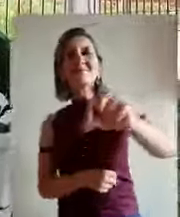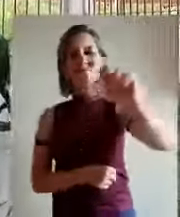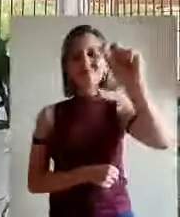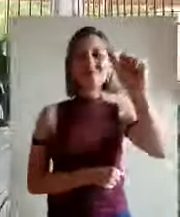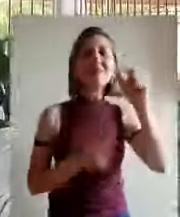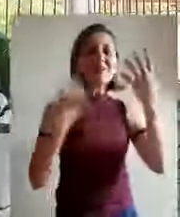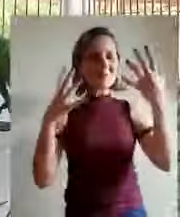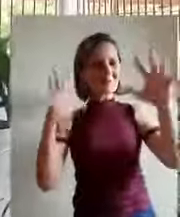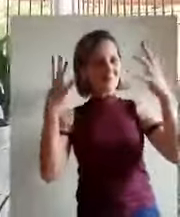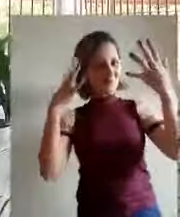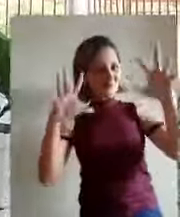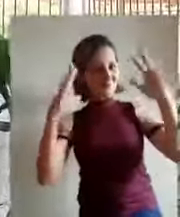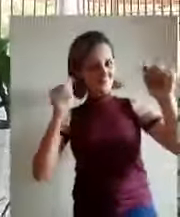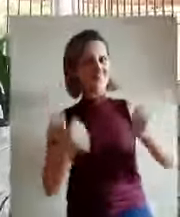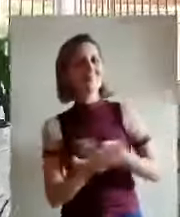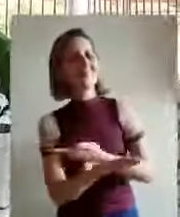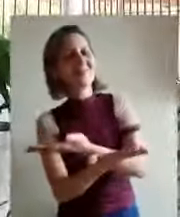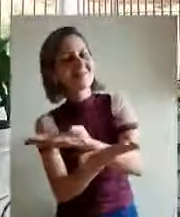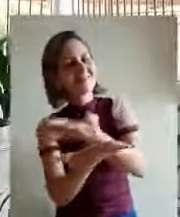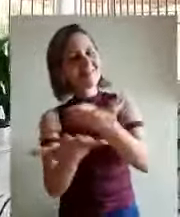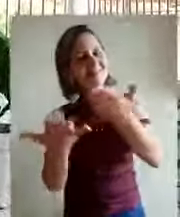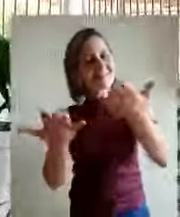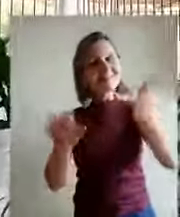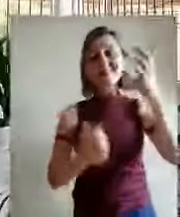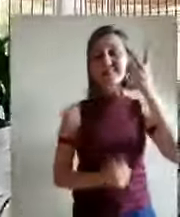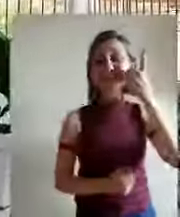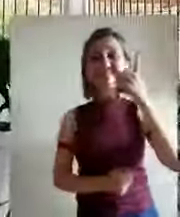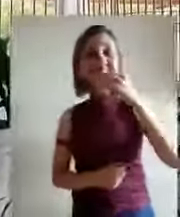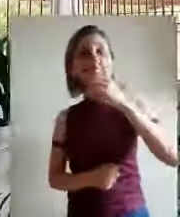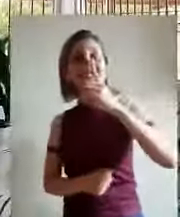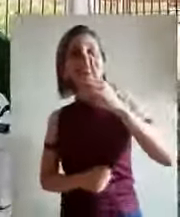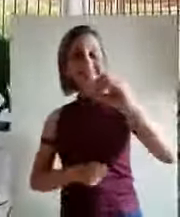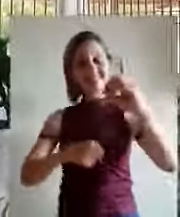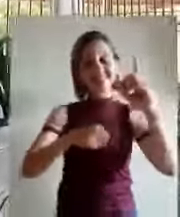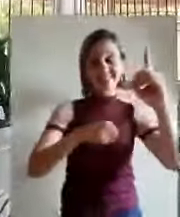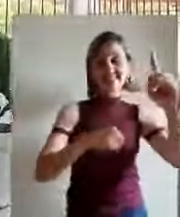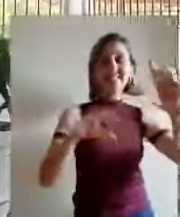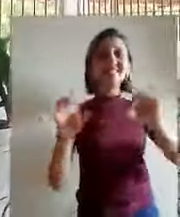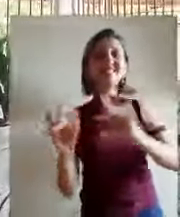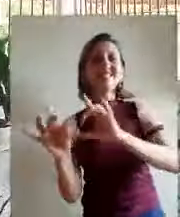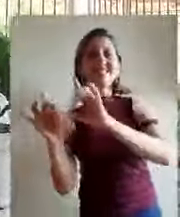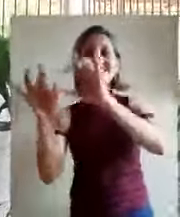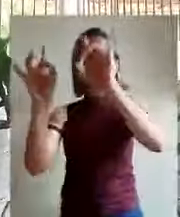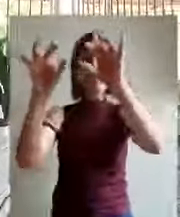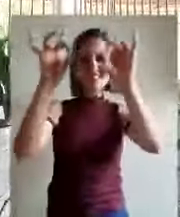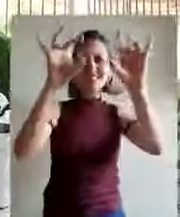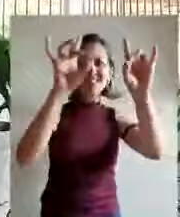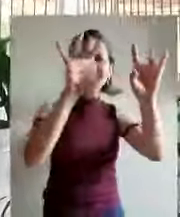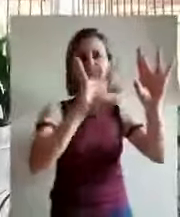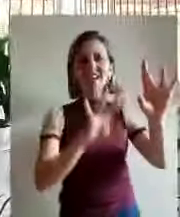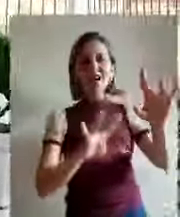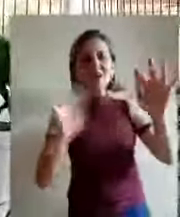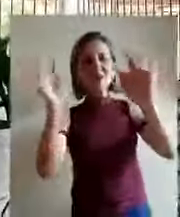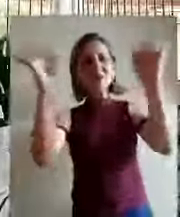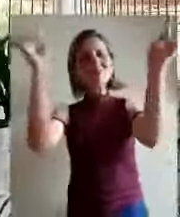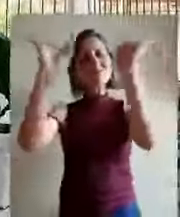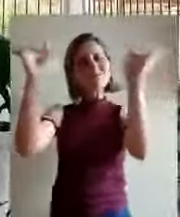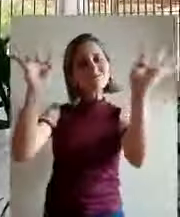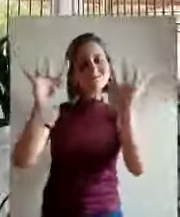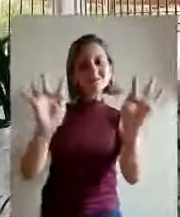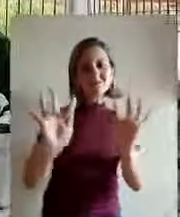Parabéns a você, nessa data querida! Muitas